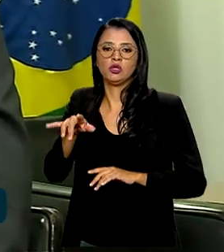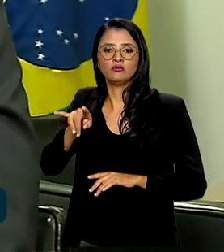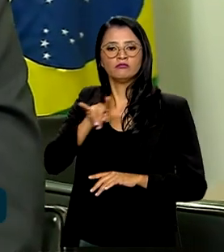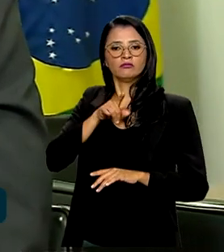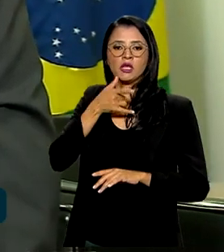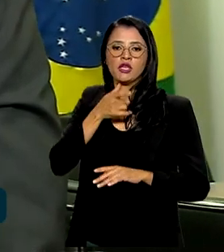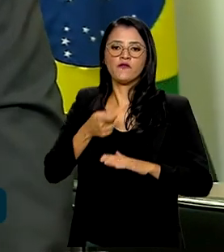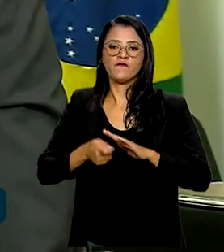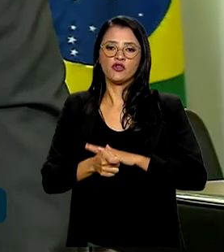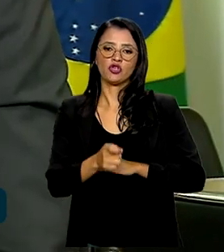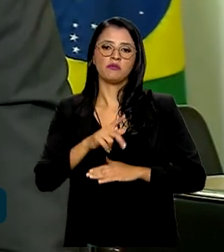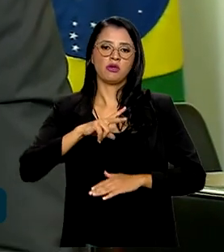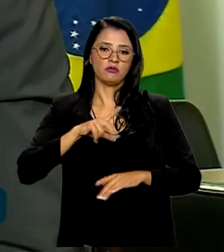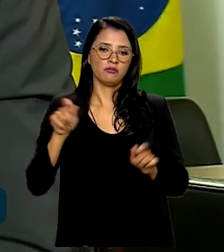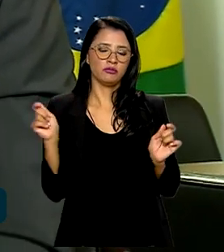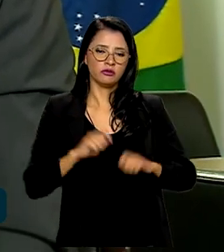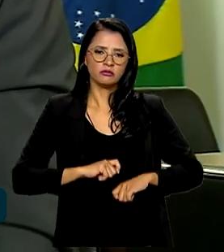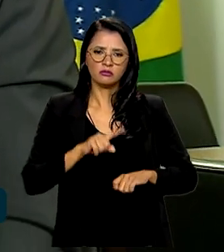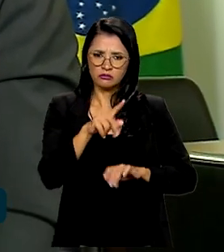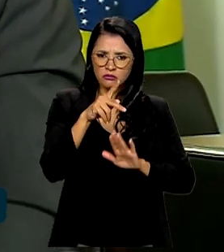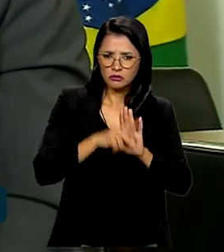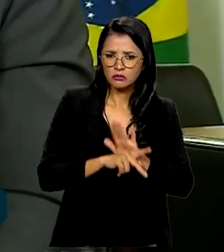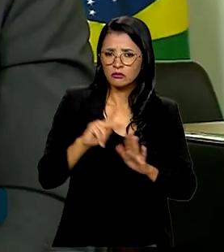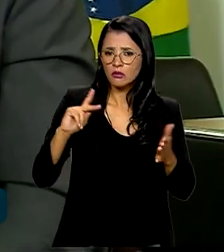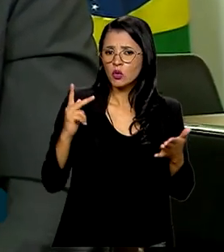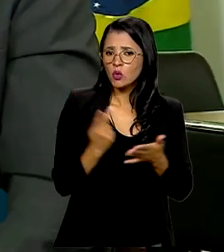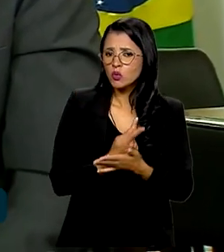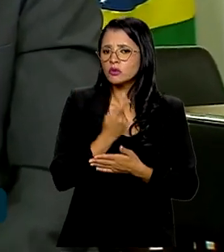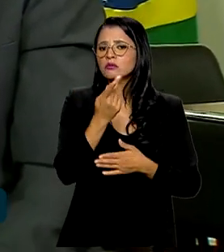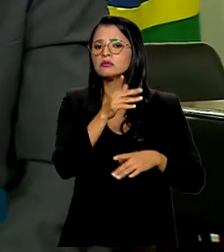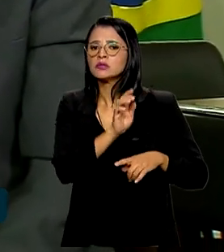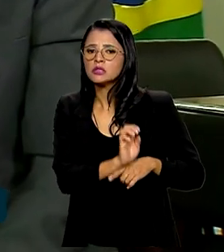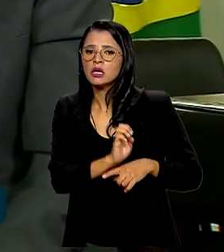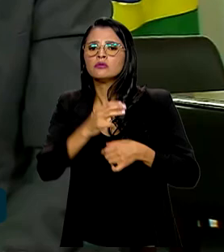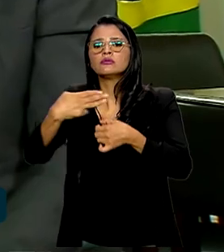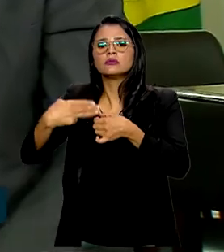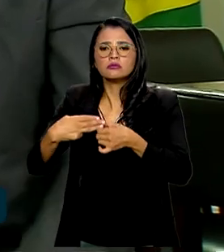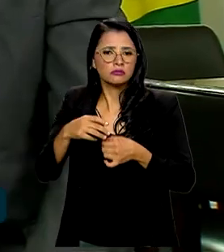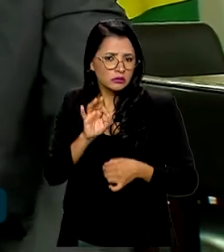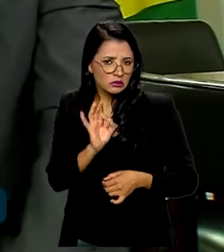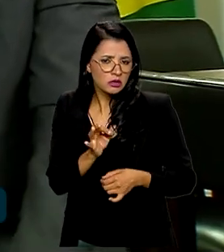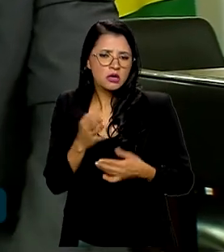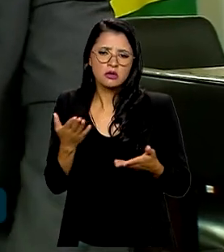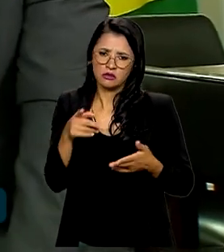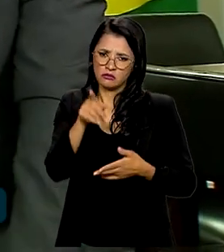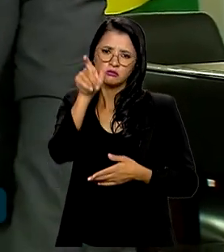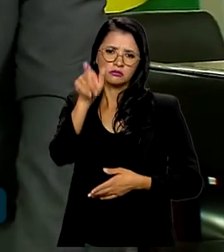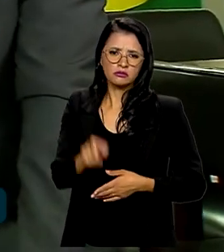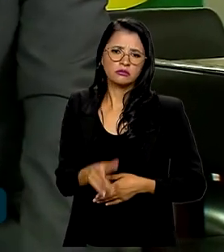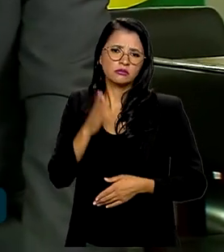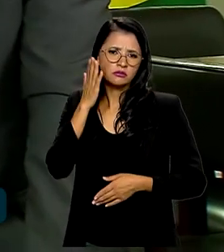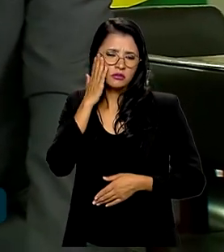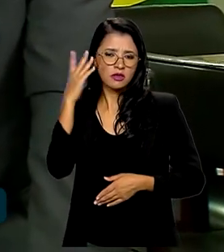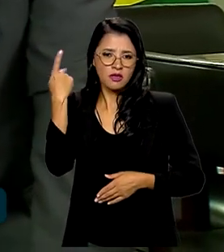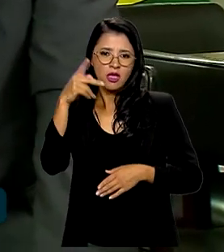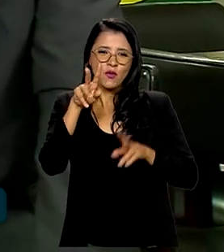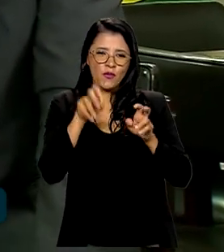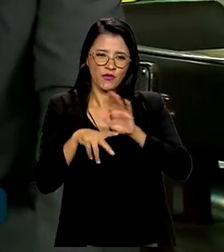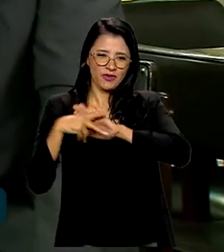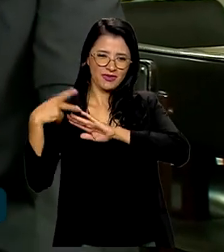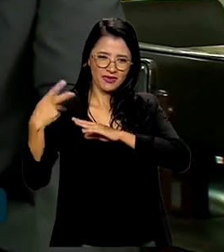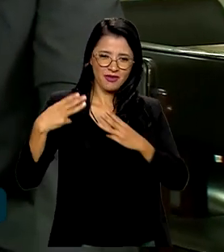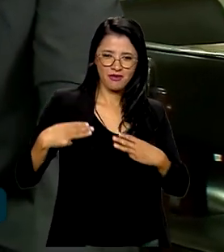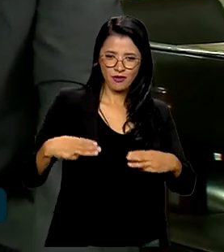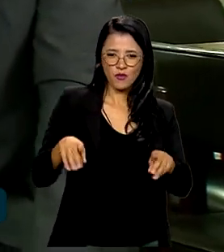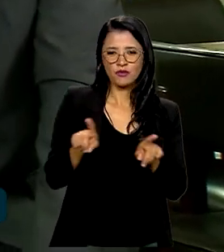E esses projetos acontecem nos estados e municípios. E o senhor, a pasta do que o senhor ocupa, ela